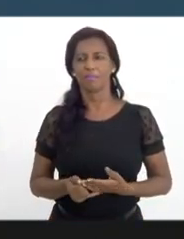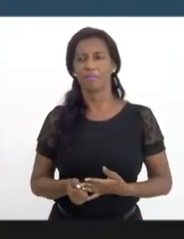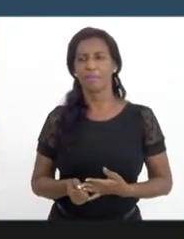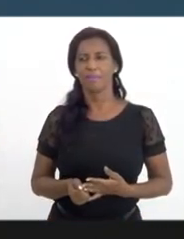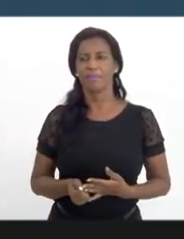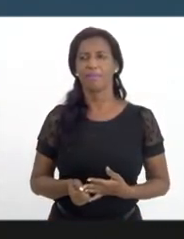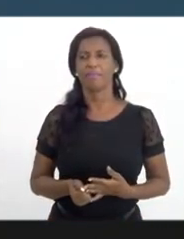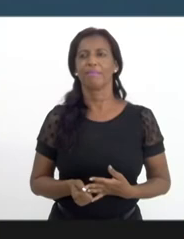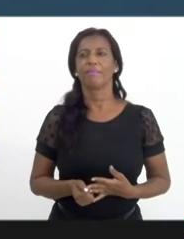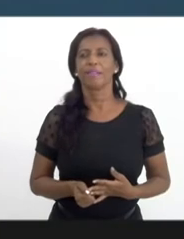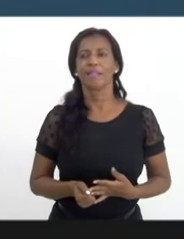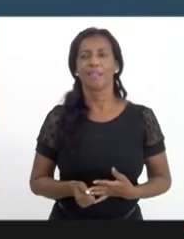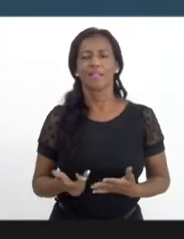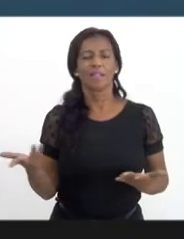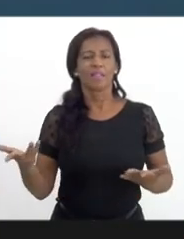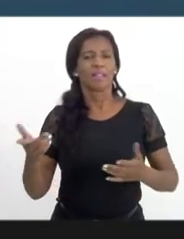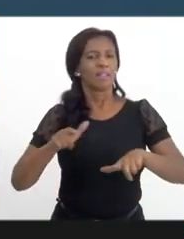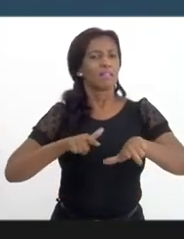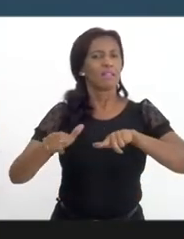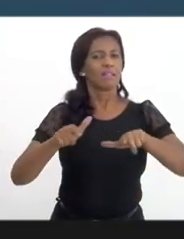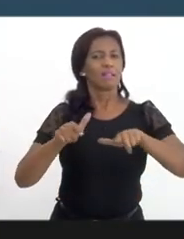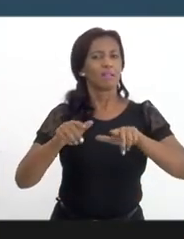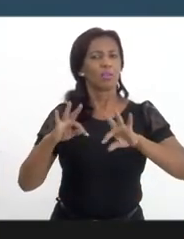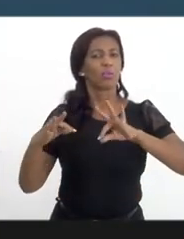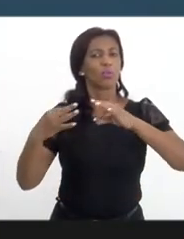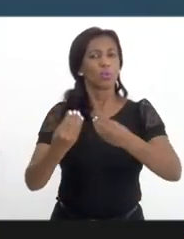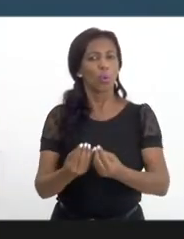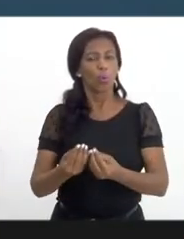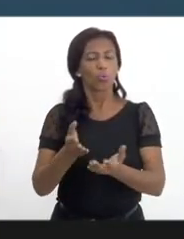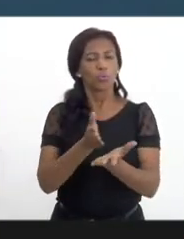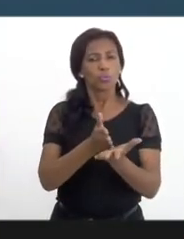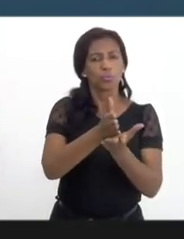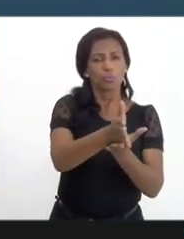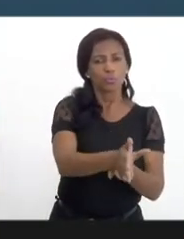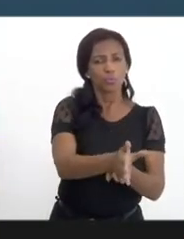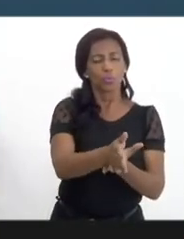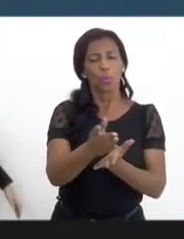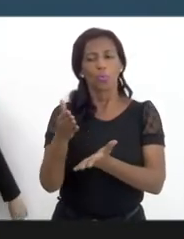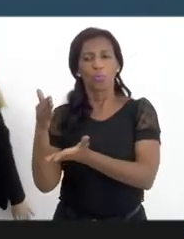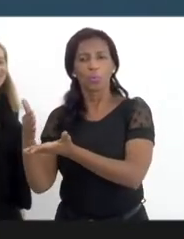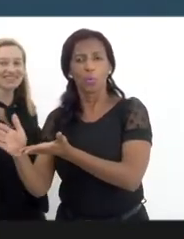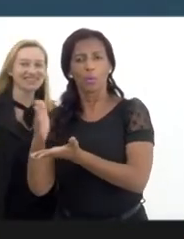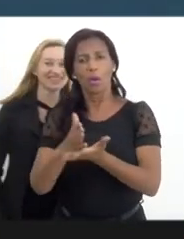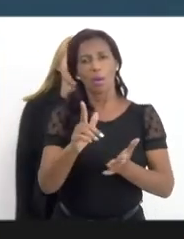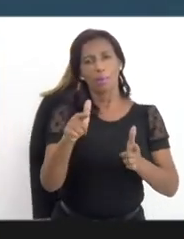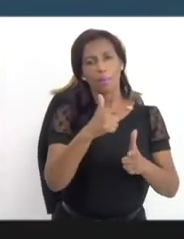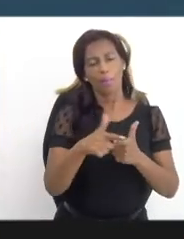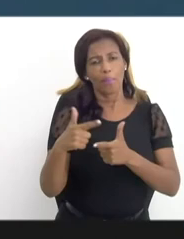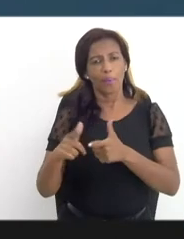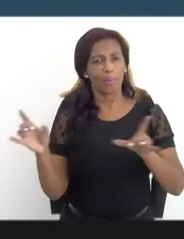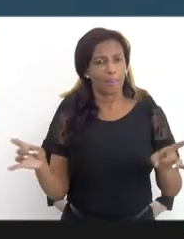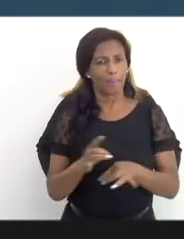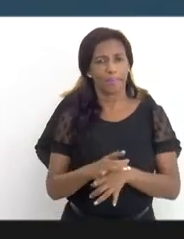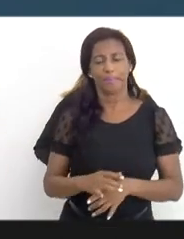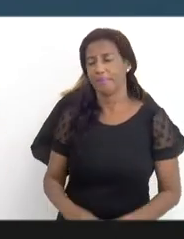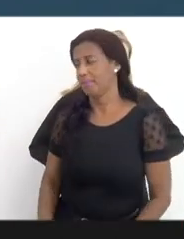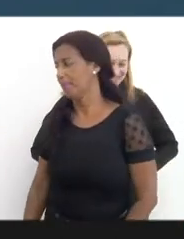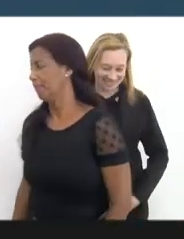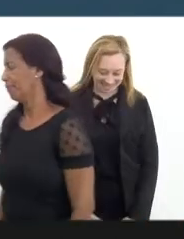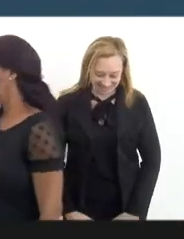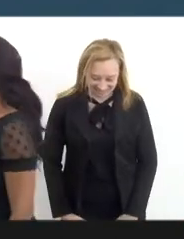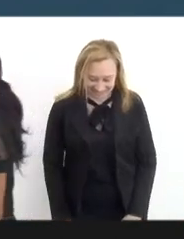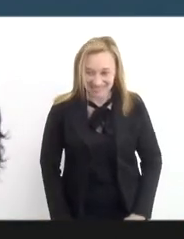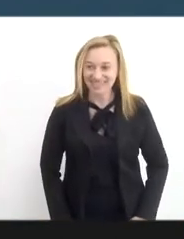é expert nessa área, todos estamos crescendo porque toda hora aparece uma situação complexa para a gente cuidar.